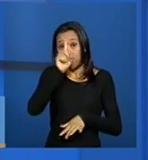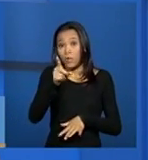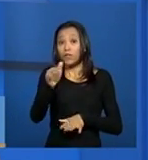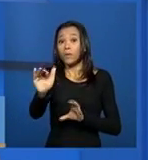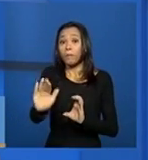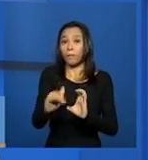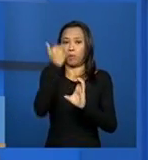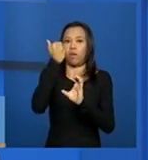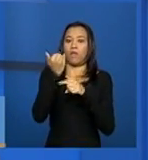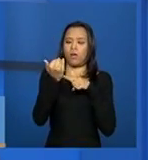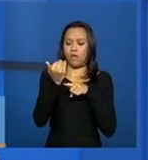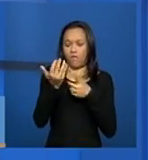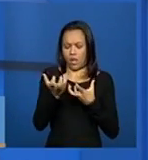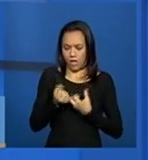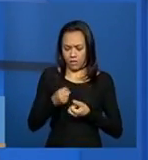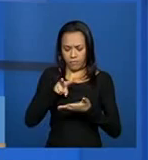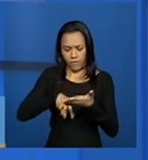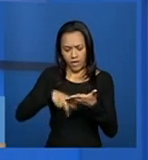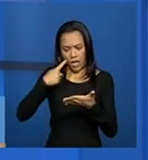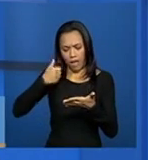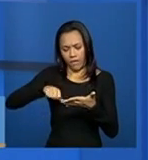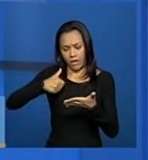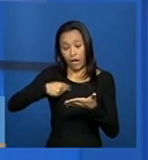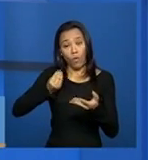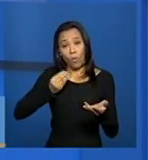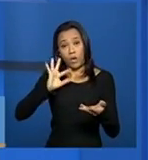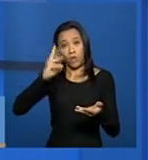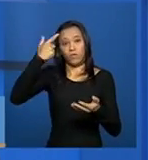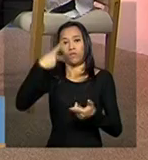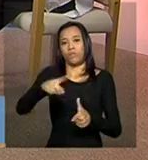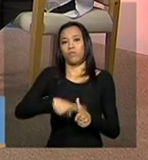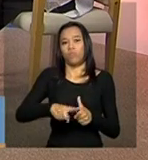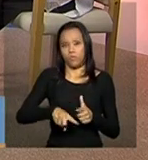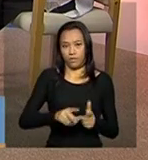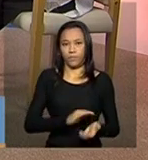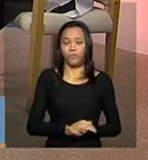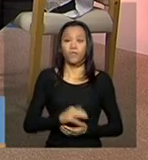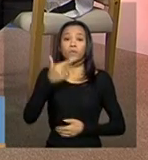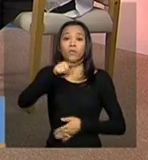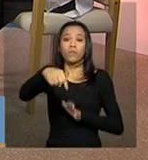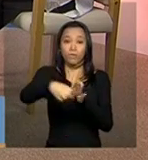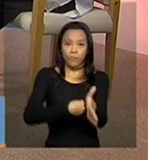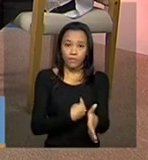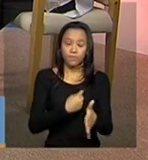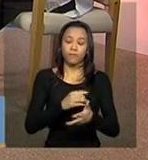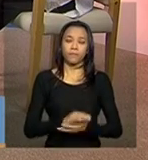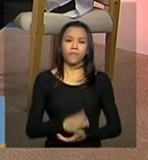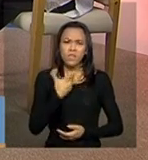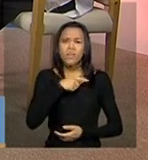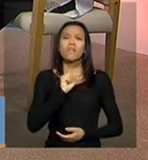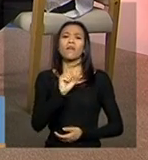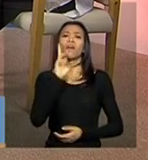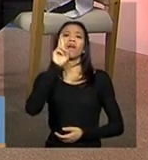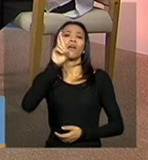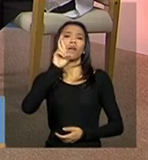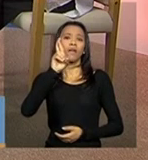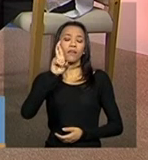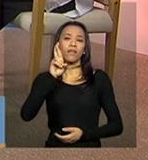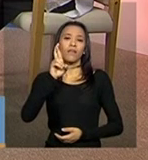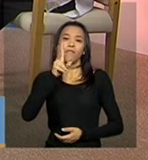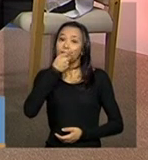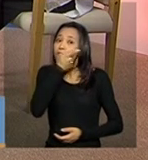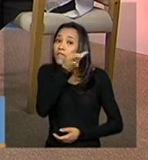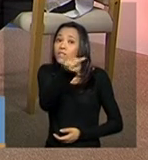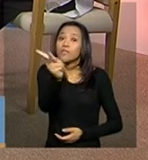gente tentar analisar qual a melhor forma de resolver esse problema. E a pergunta também é quem deverá realizar a visita